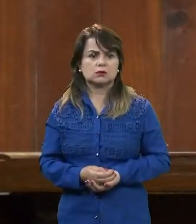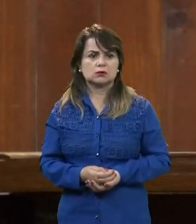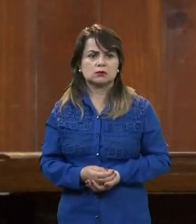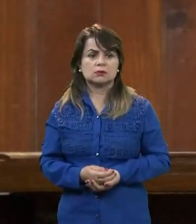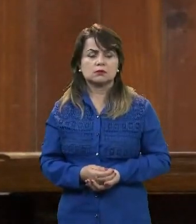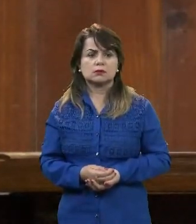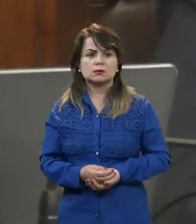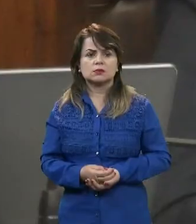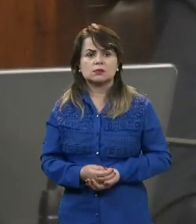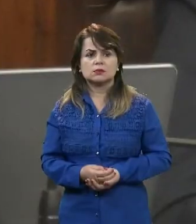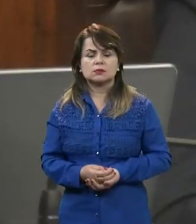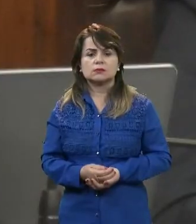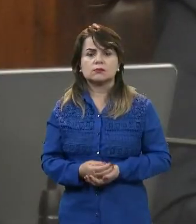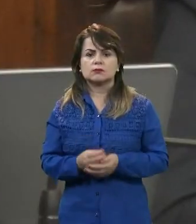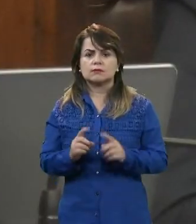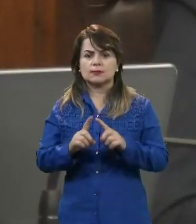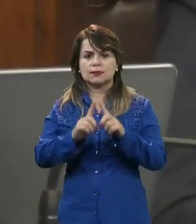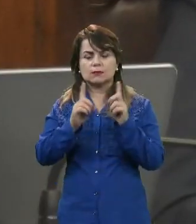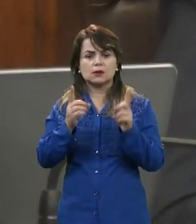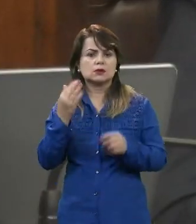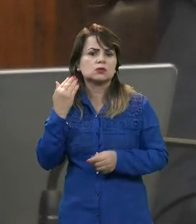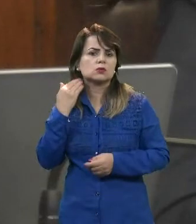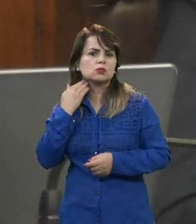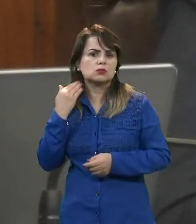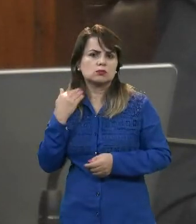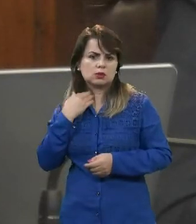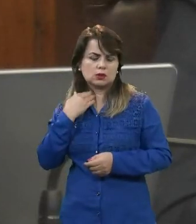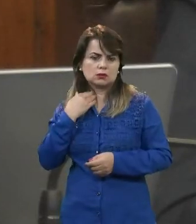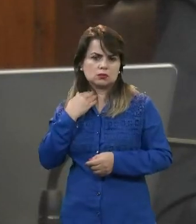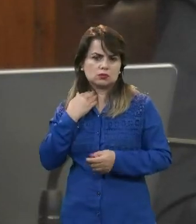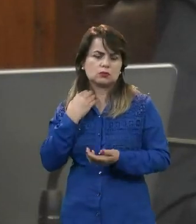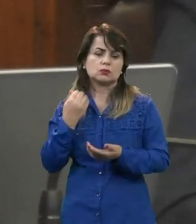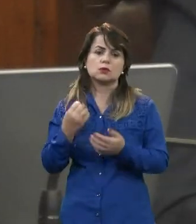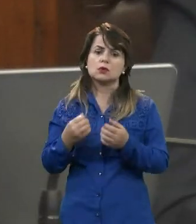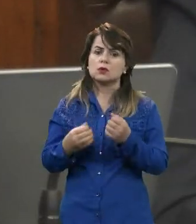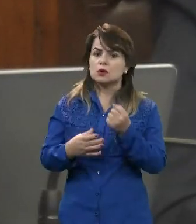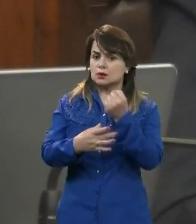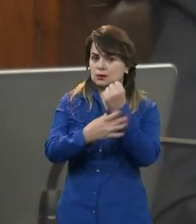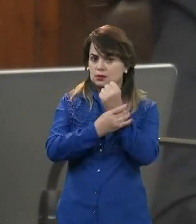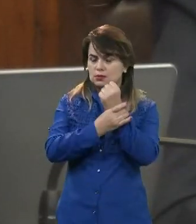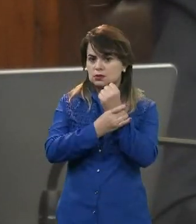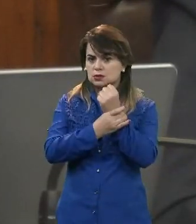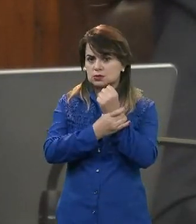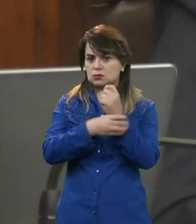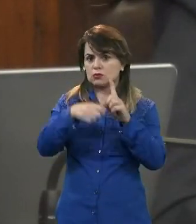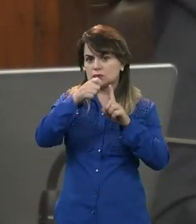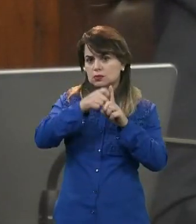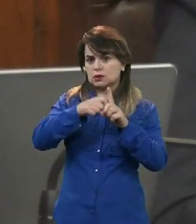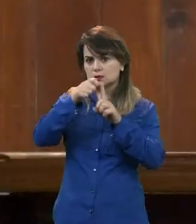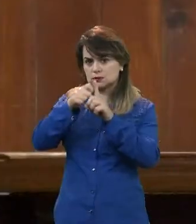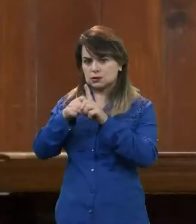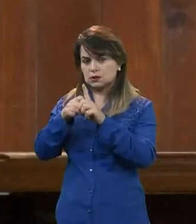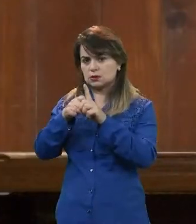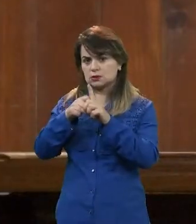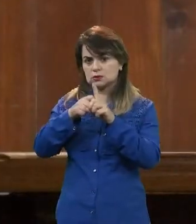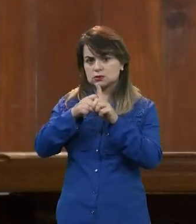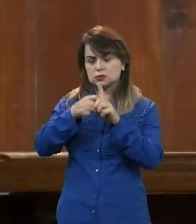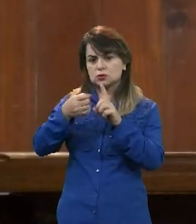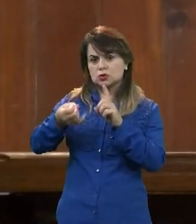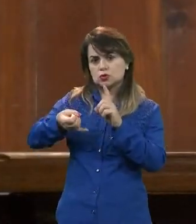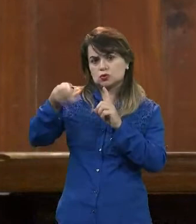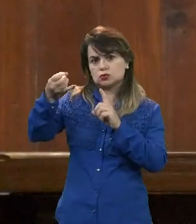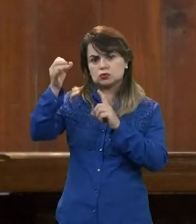Mas o Cicred garantiu a prorrogação de duas parcelas sem juros. Desde que caiba na margem